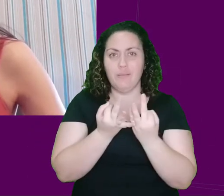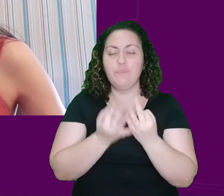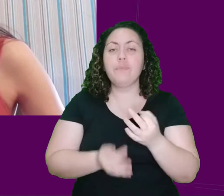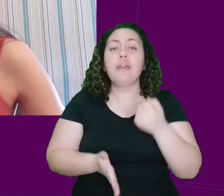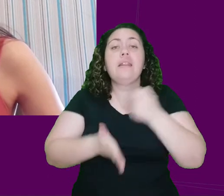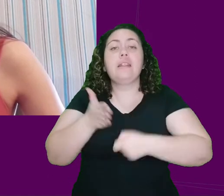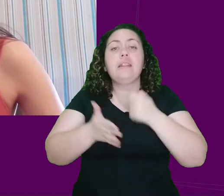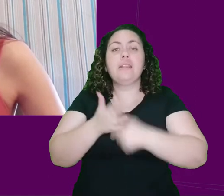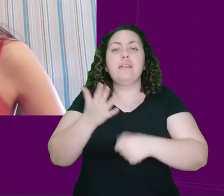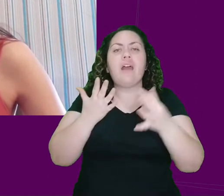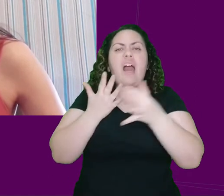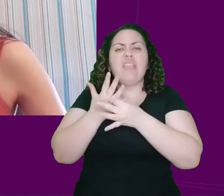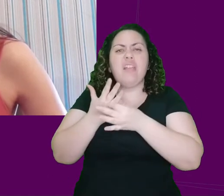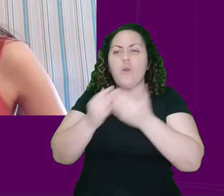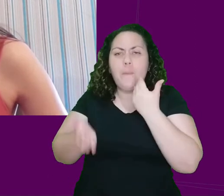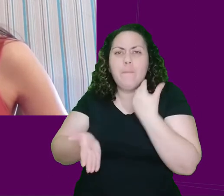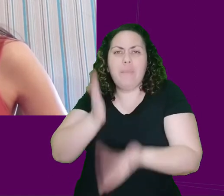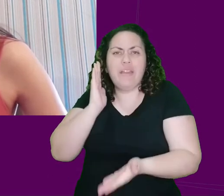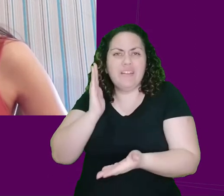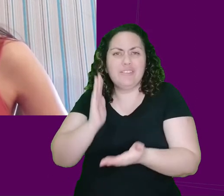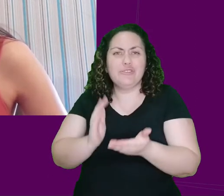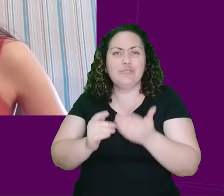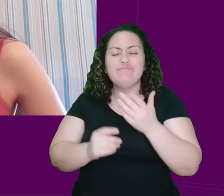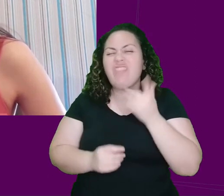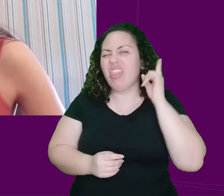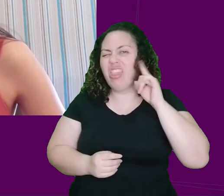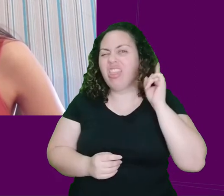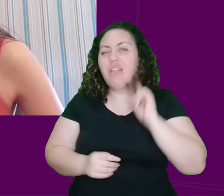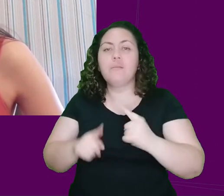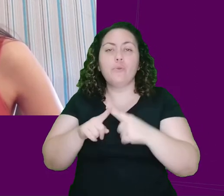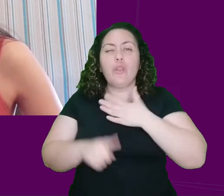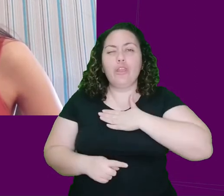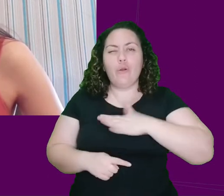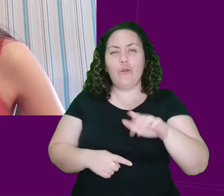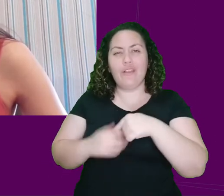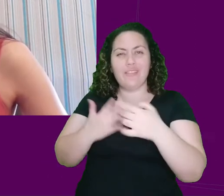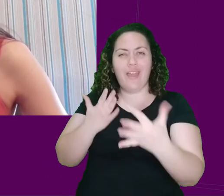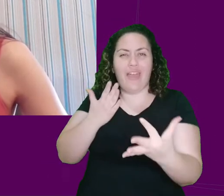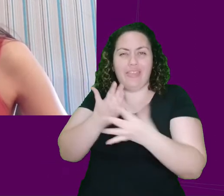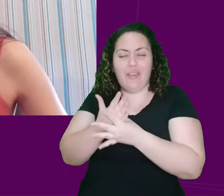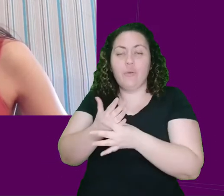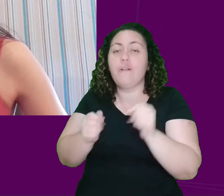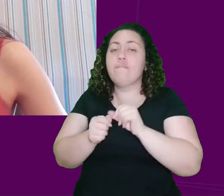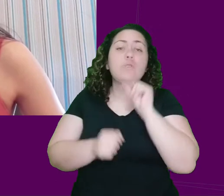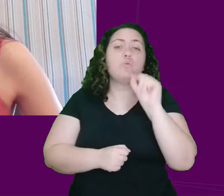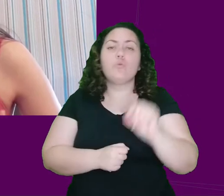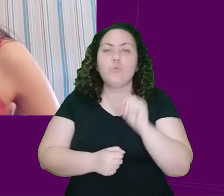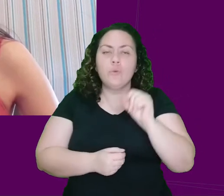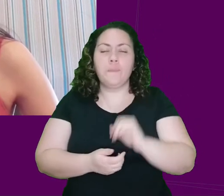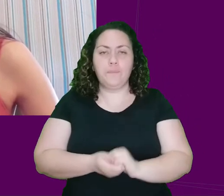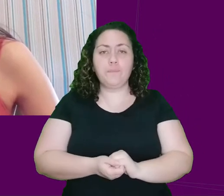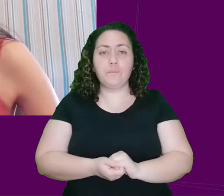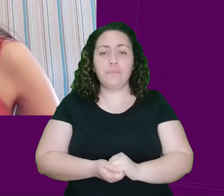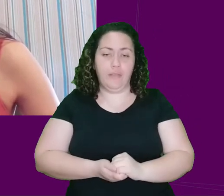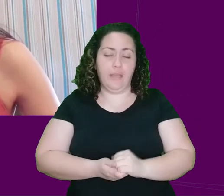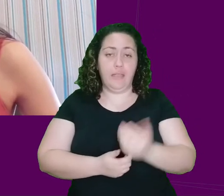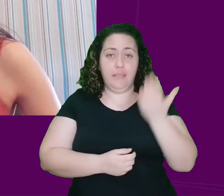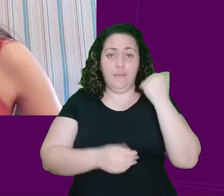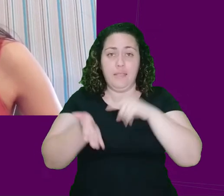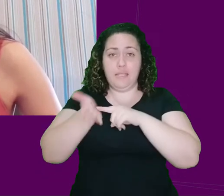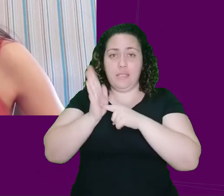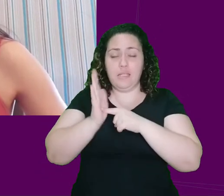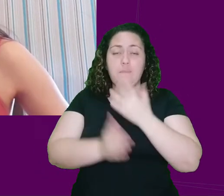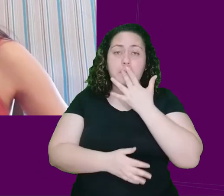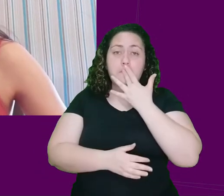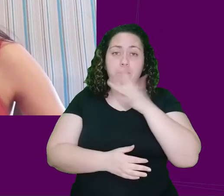se livrar, ela tenta perder um anel de propósito, que era um anel que ela não gostava. Então, o que ela fez? Os